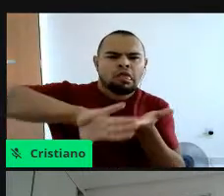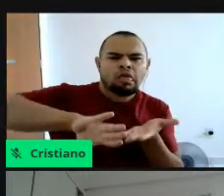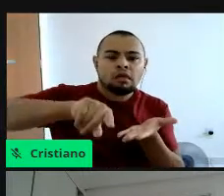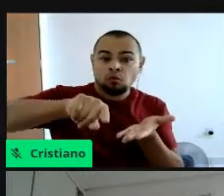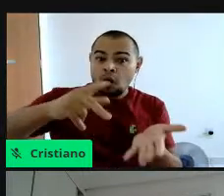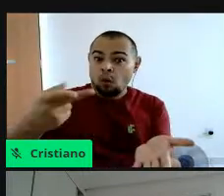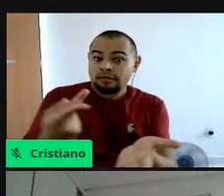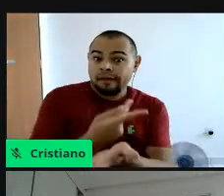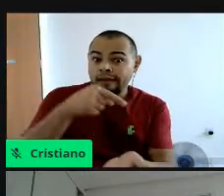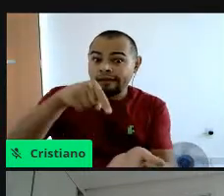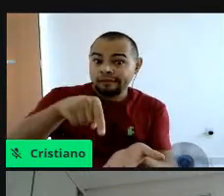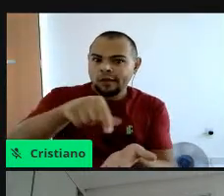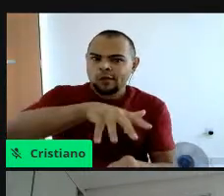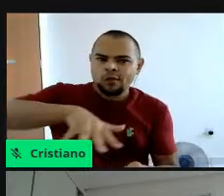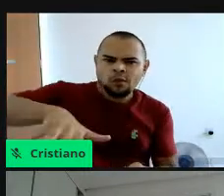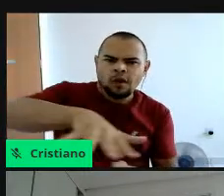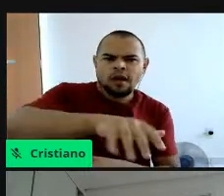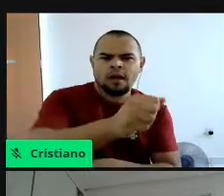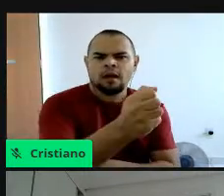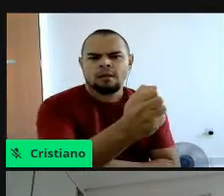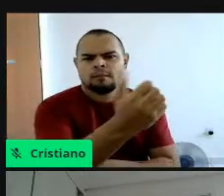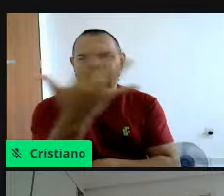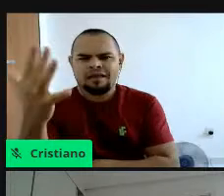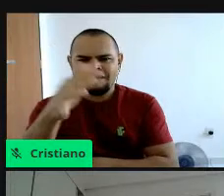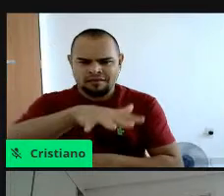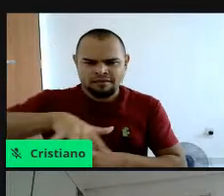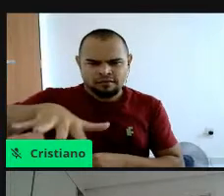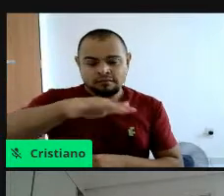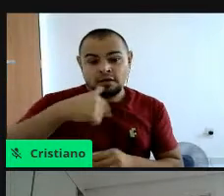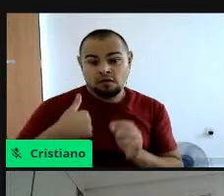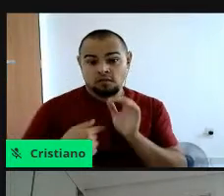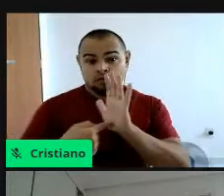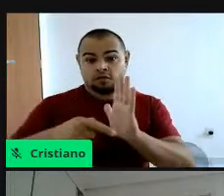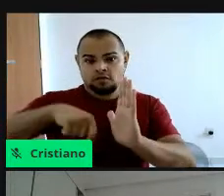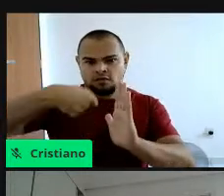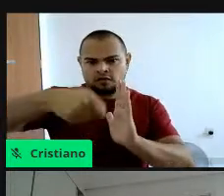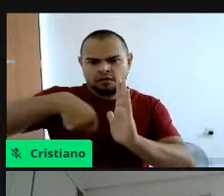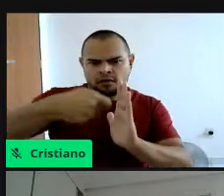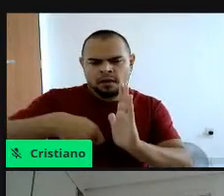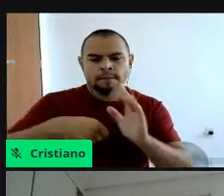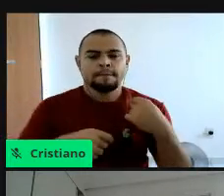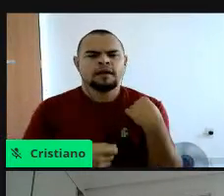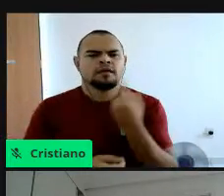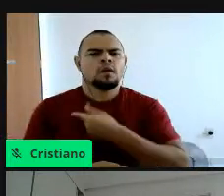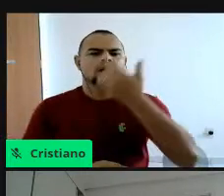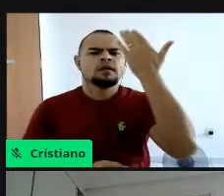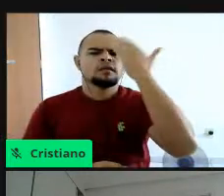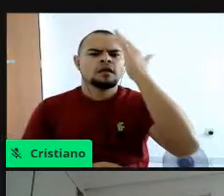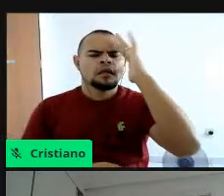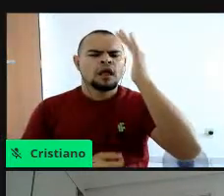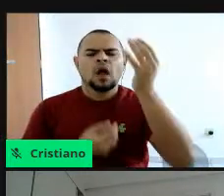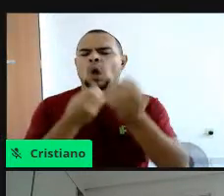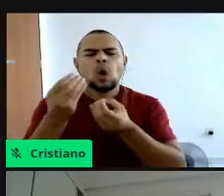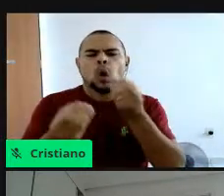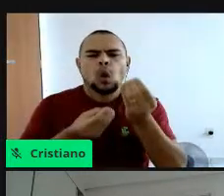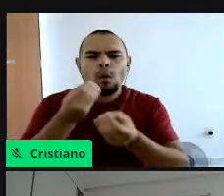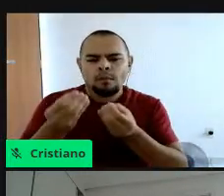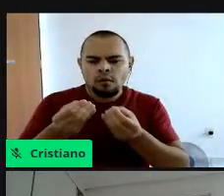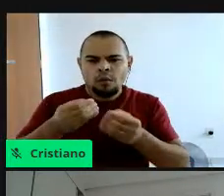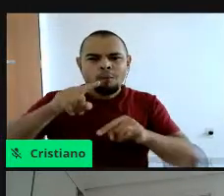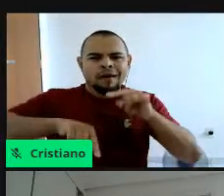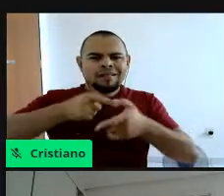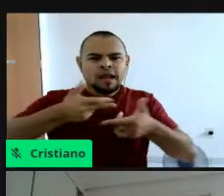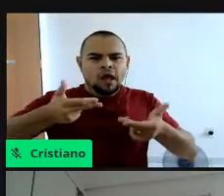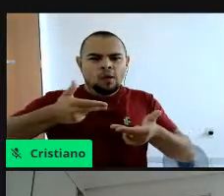nos ambientes, então, trouxe aqui um vídeo para a gente entender como é a rota desse material,